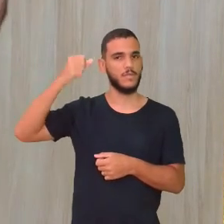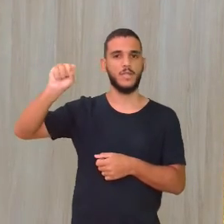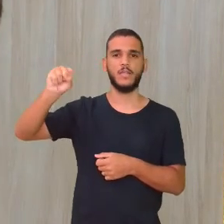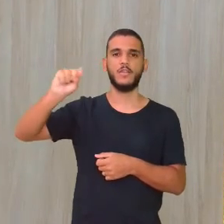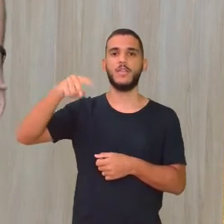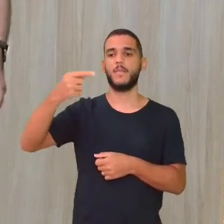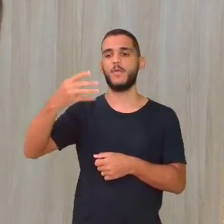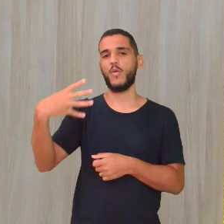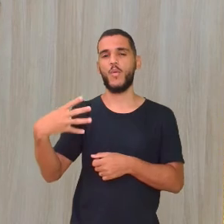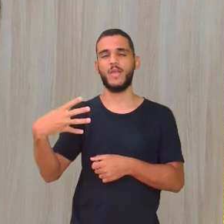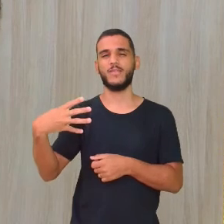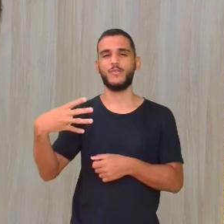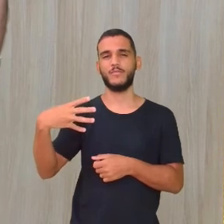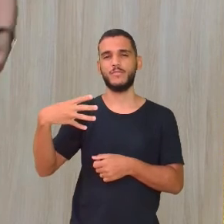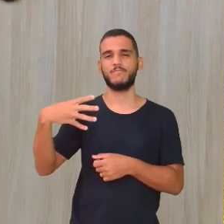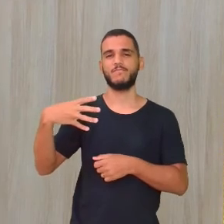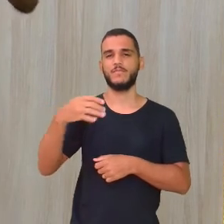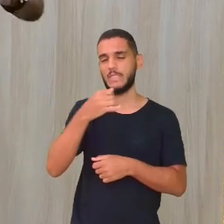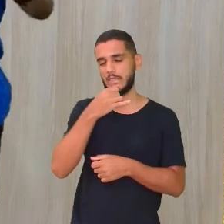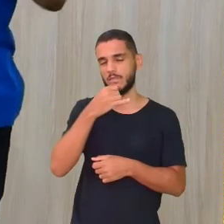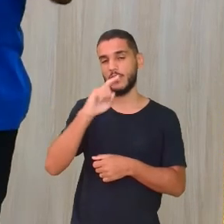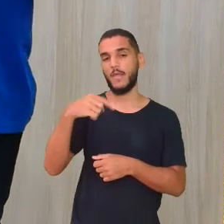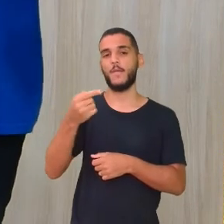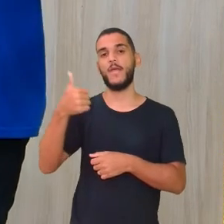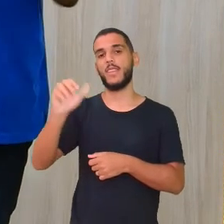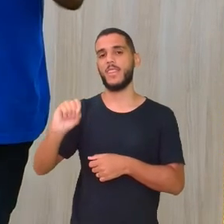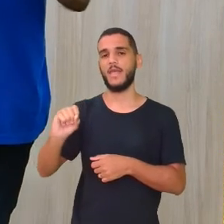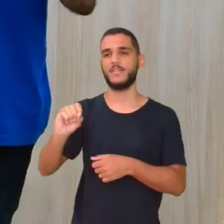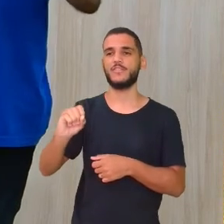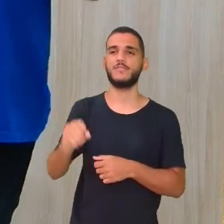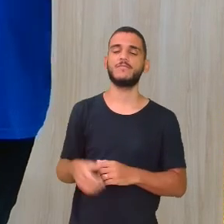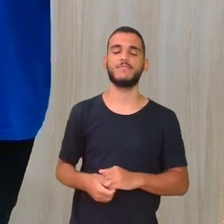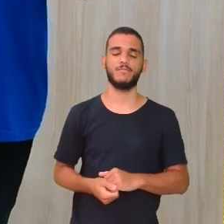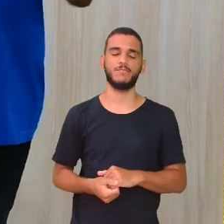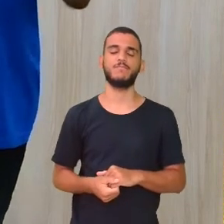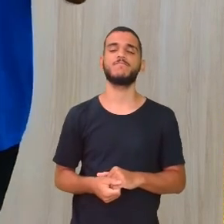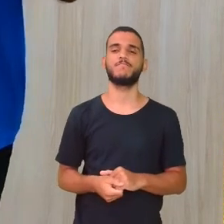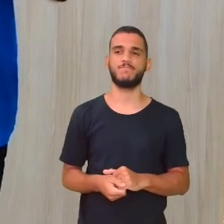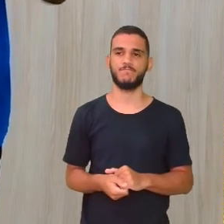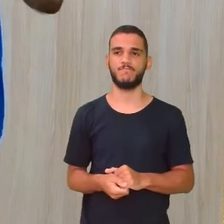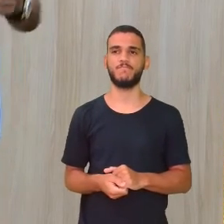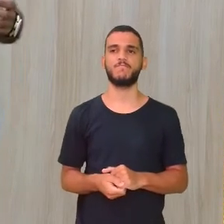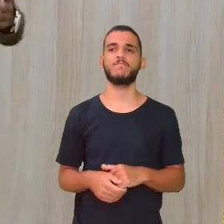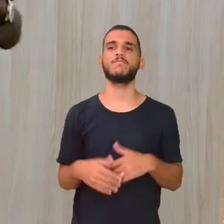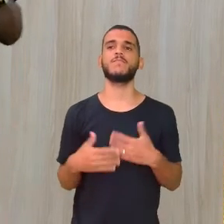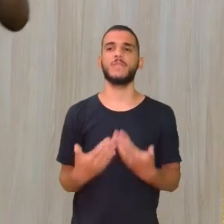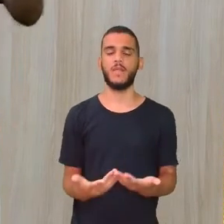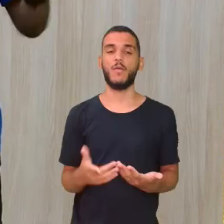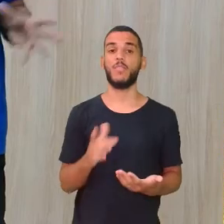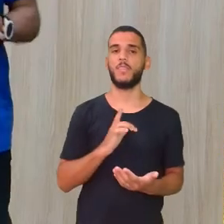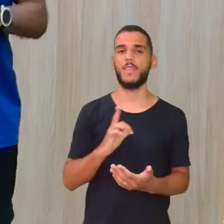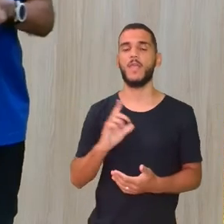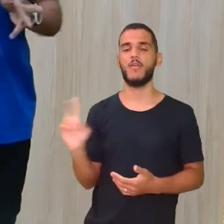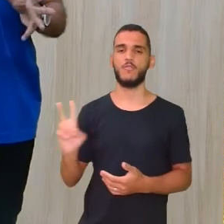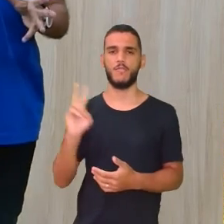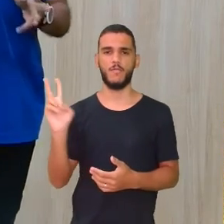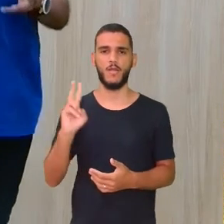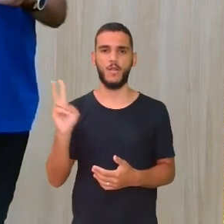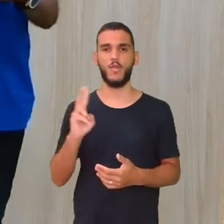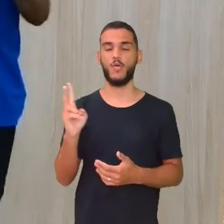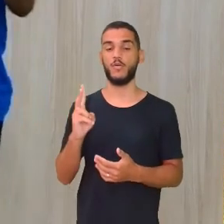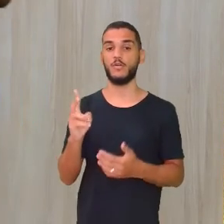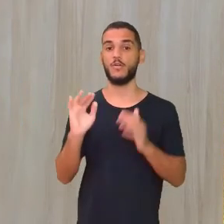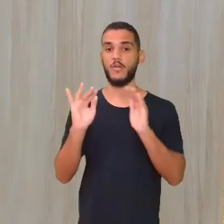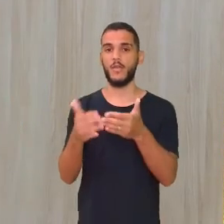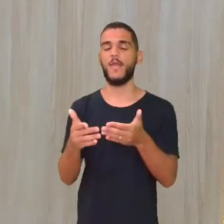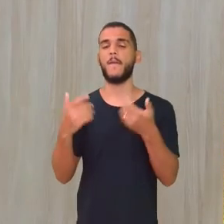tirou 4 Na outra Eita da nossa Aí tirou 10 de novo Levou uma pressão Do professor Tirou 10 novamente E aí eu tenho Esses valores específicos Para